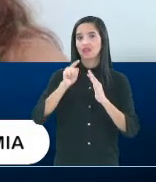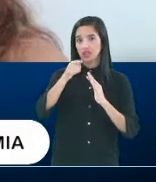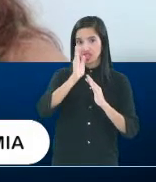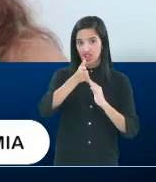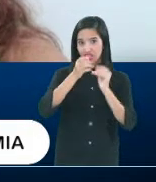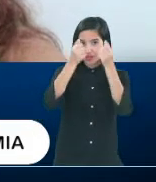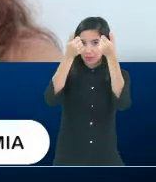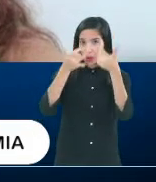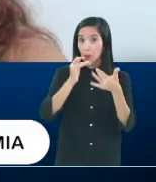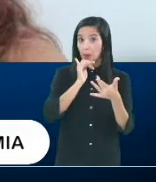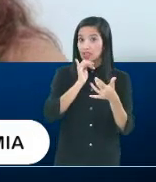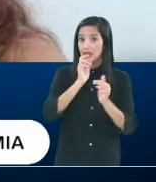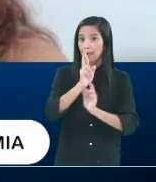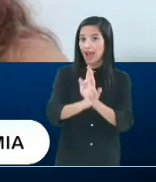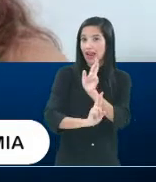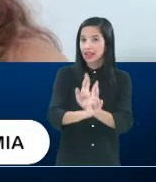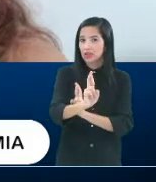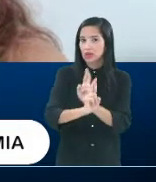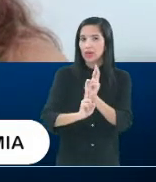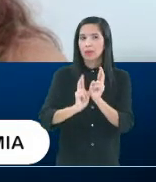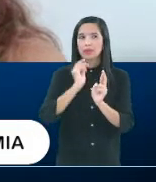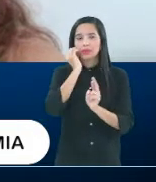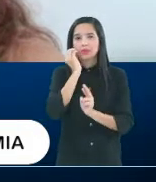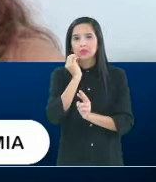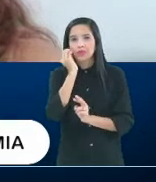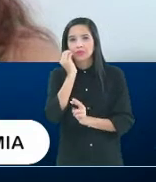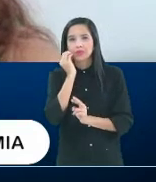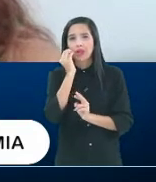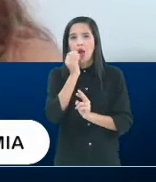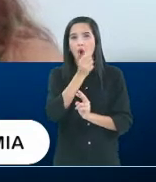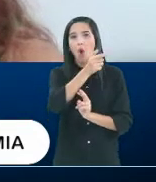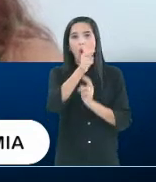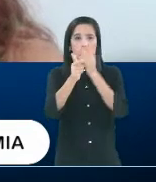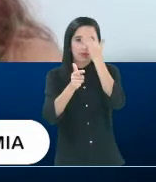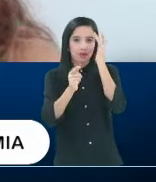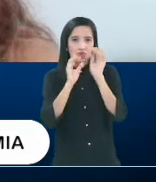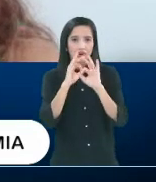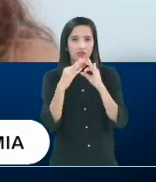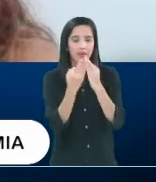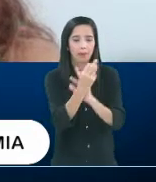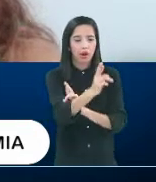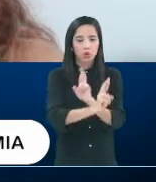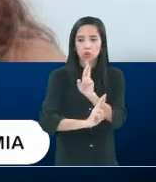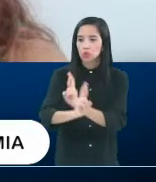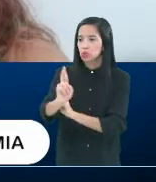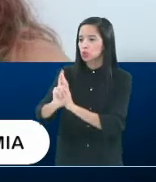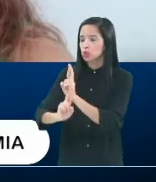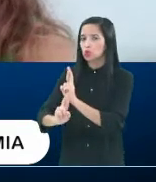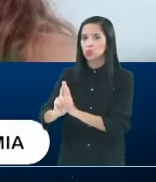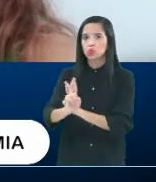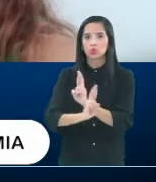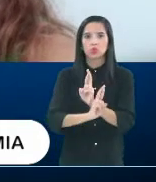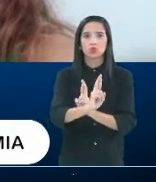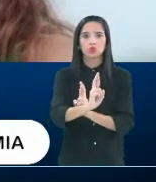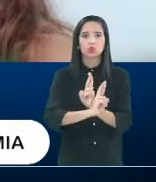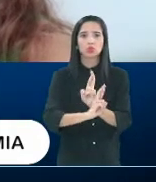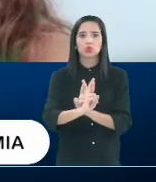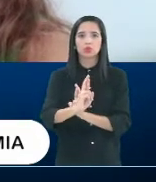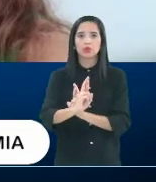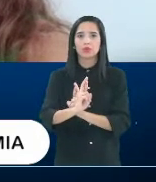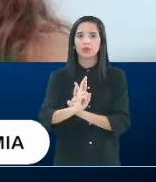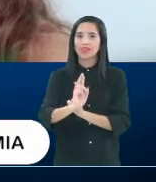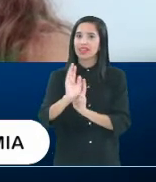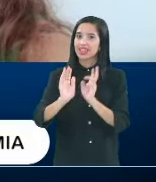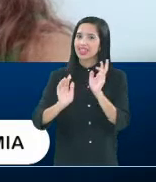assistiu aqui, a convivência com a outra pessoa, com outras pessoas, e essa